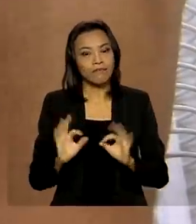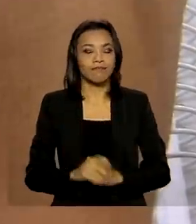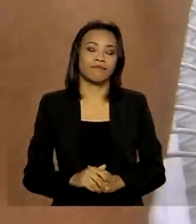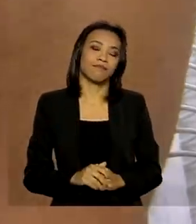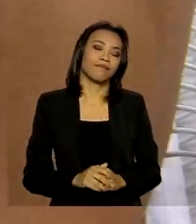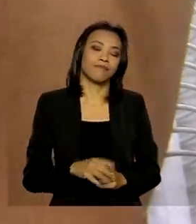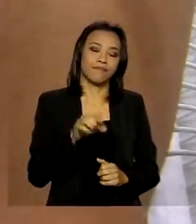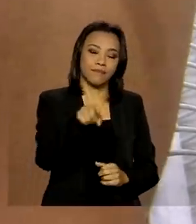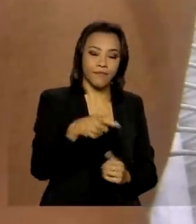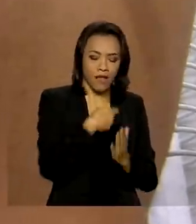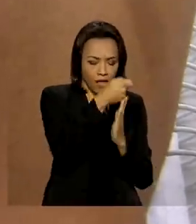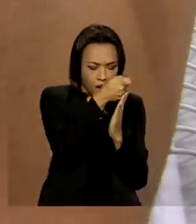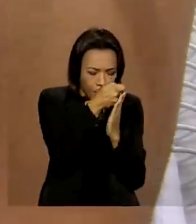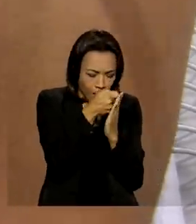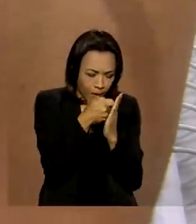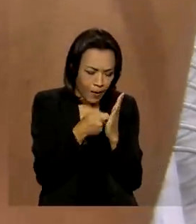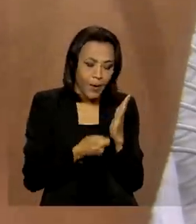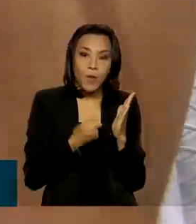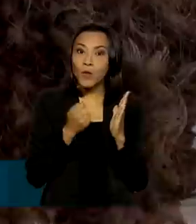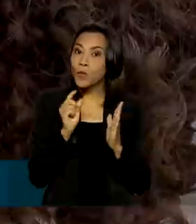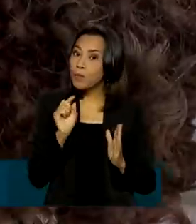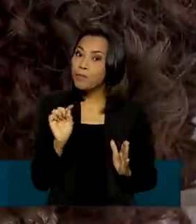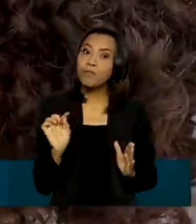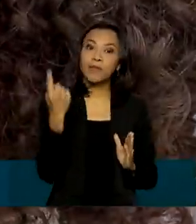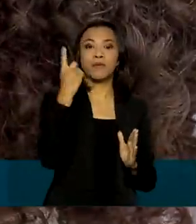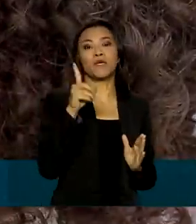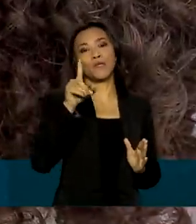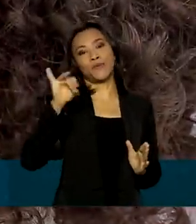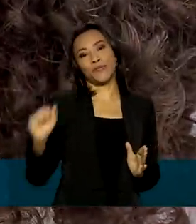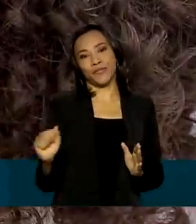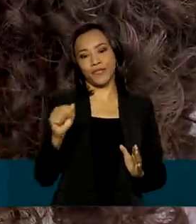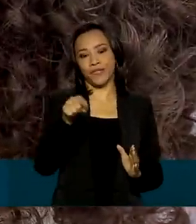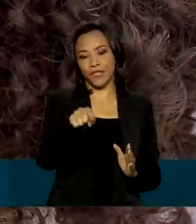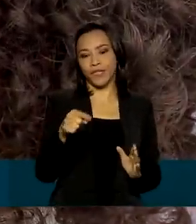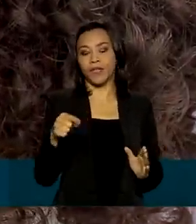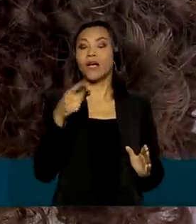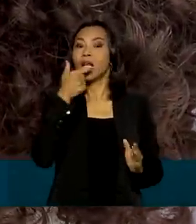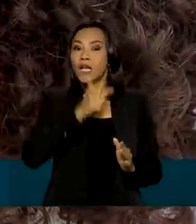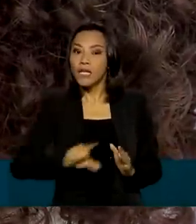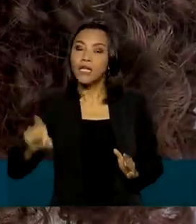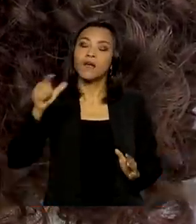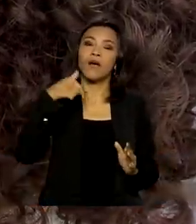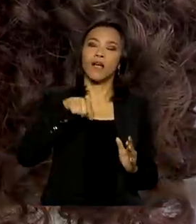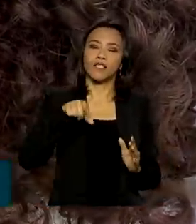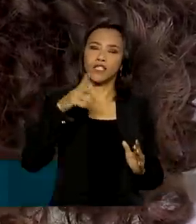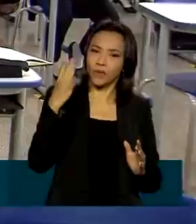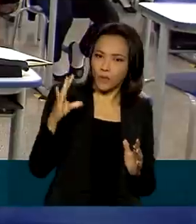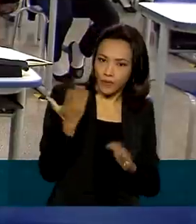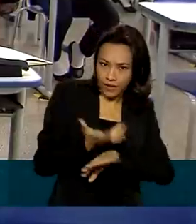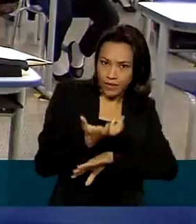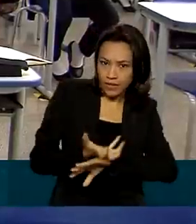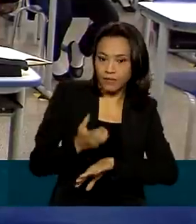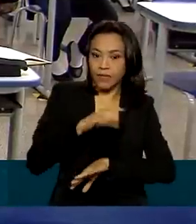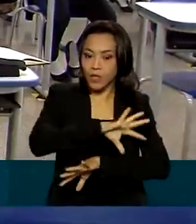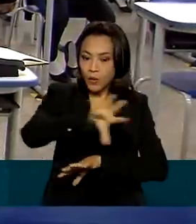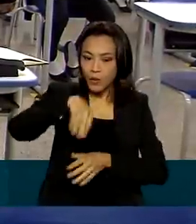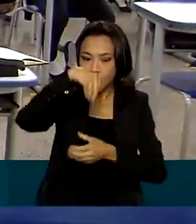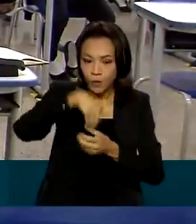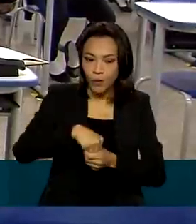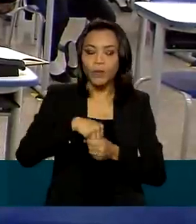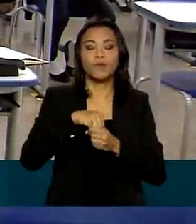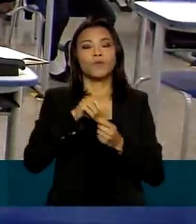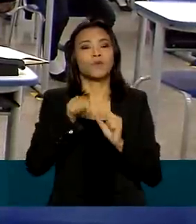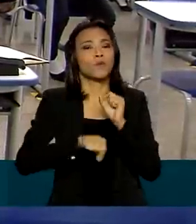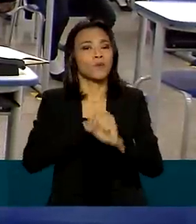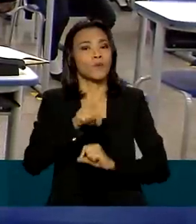A redação será no primeiro dia do exame, junto com a prova de linguagens, código e ciências humanas. Todas devem ser feitas